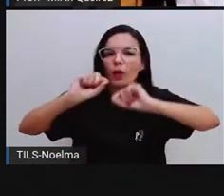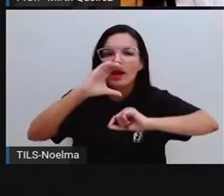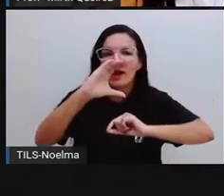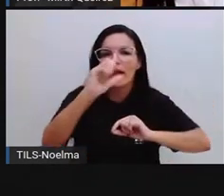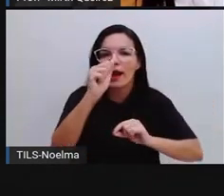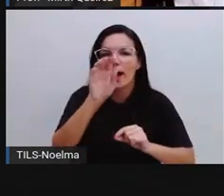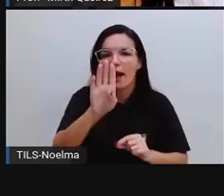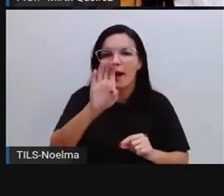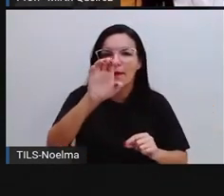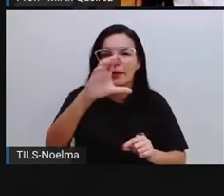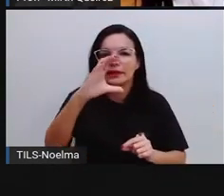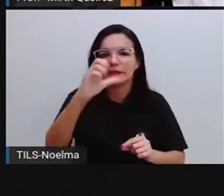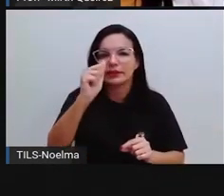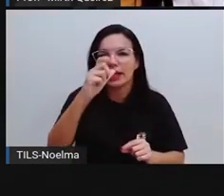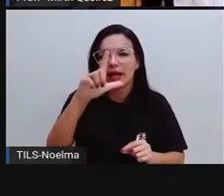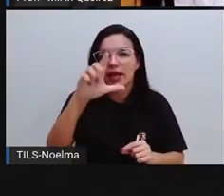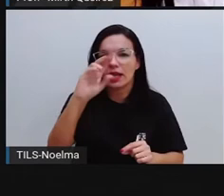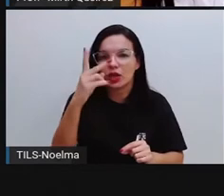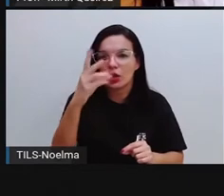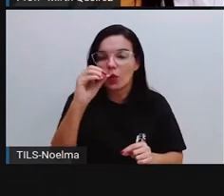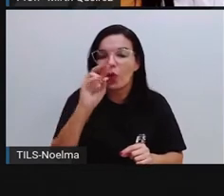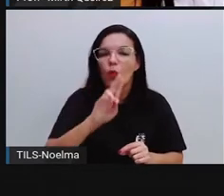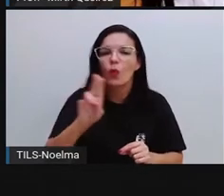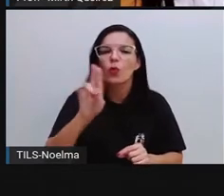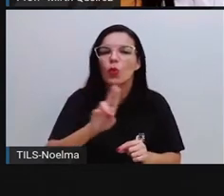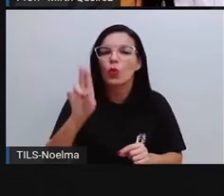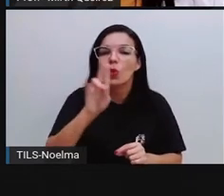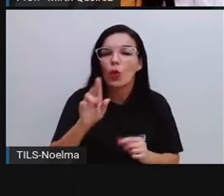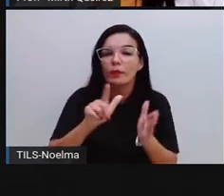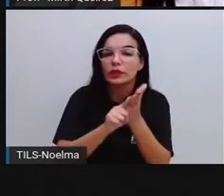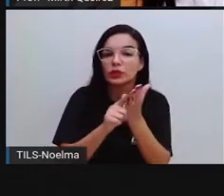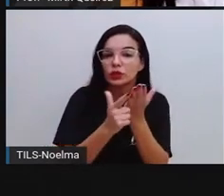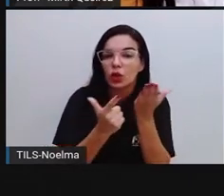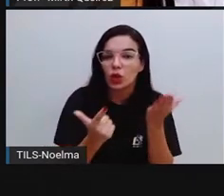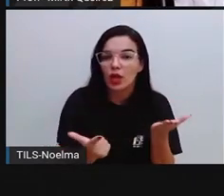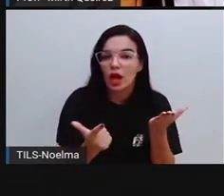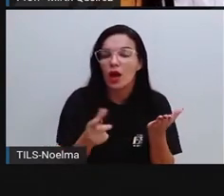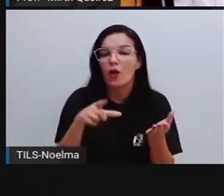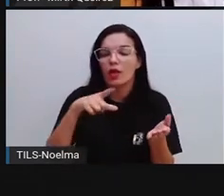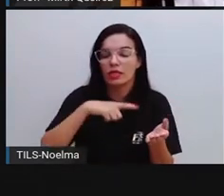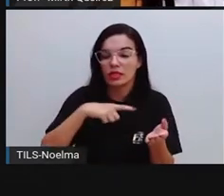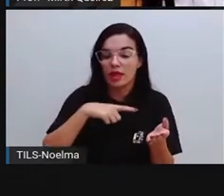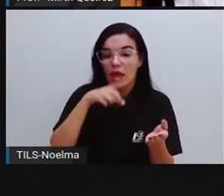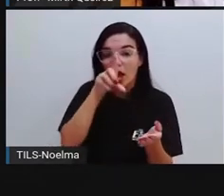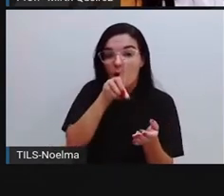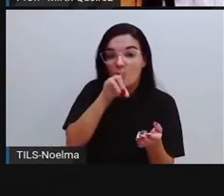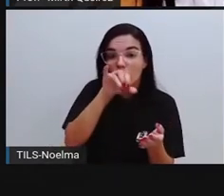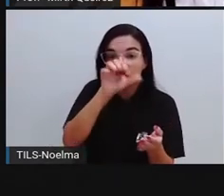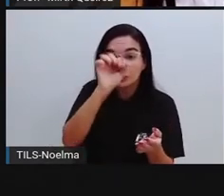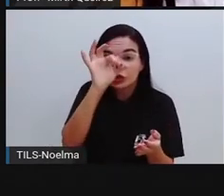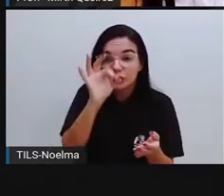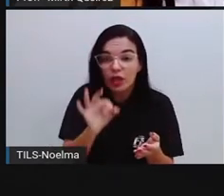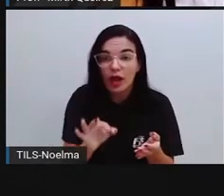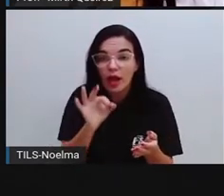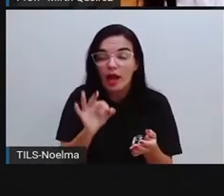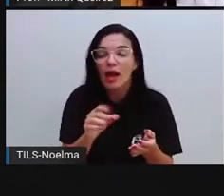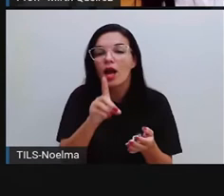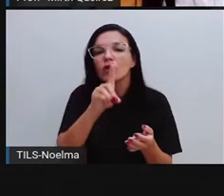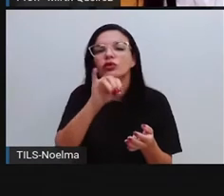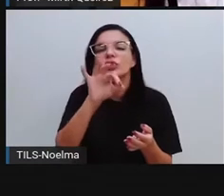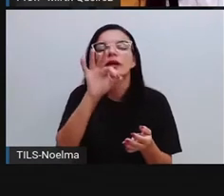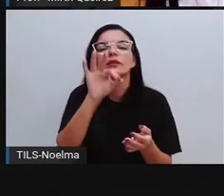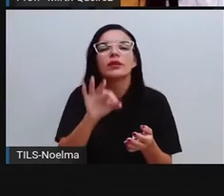vamos ter o nome do jornal, nós vamos ter a data do jornal, né? Porque todos os